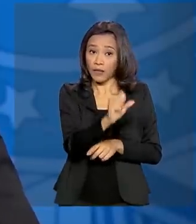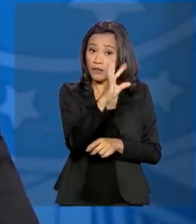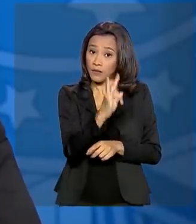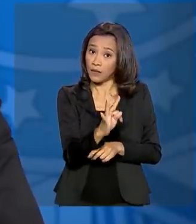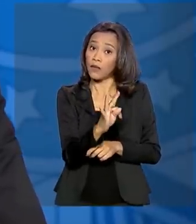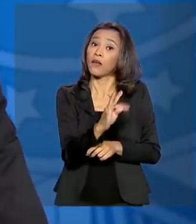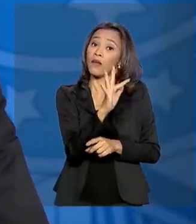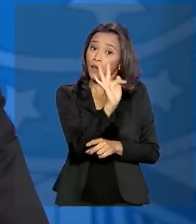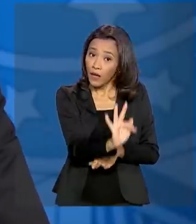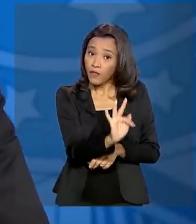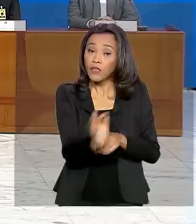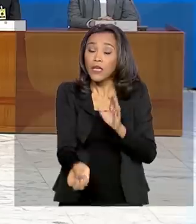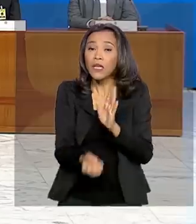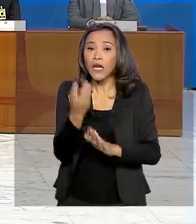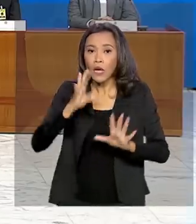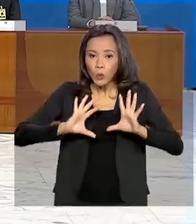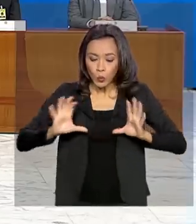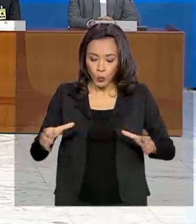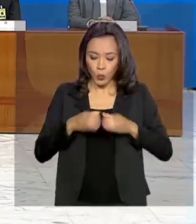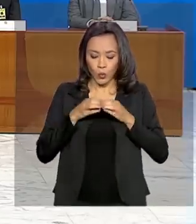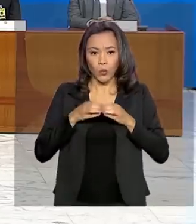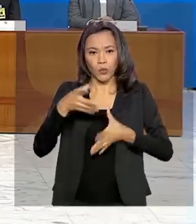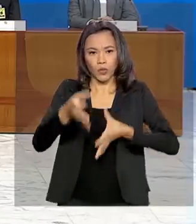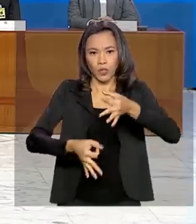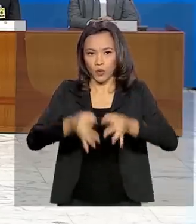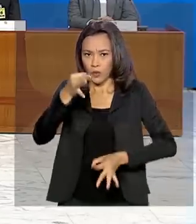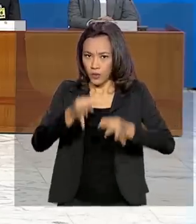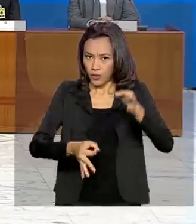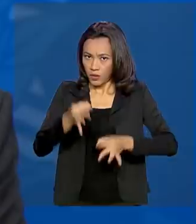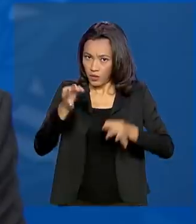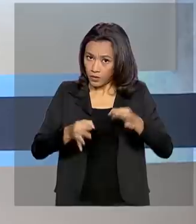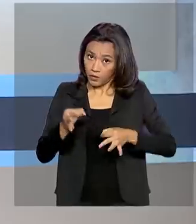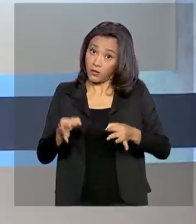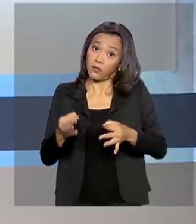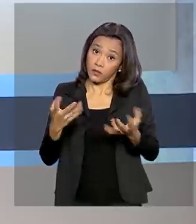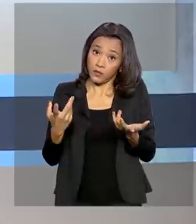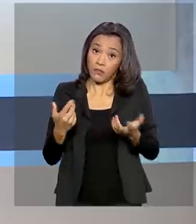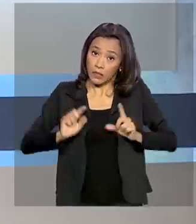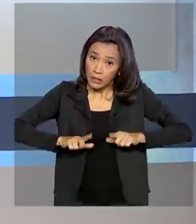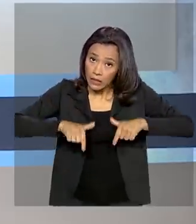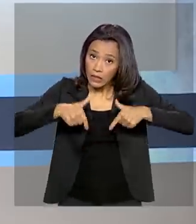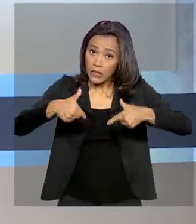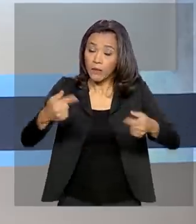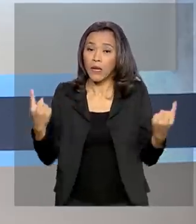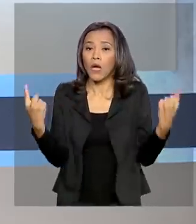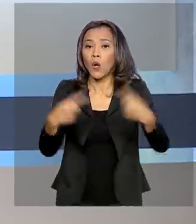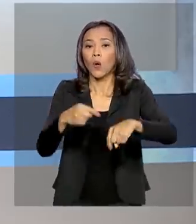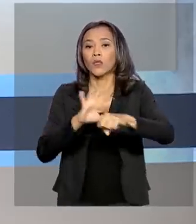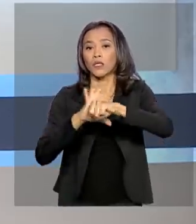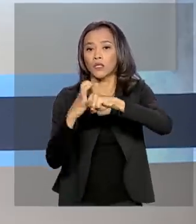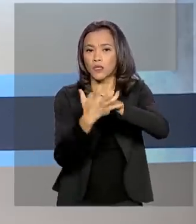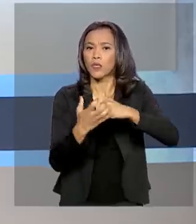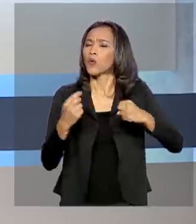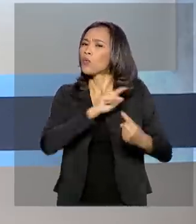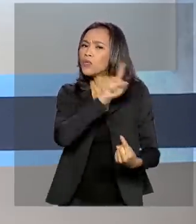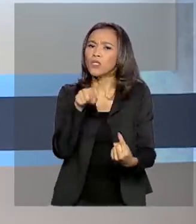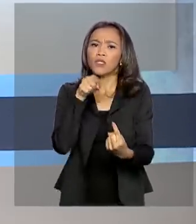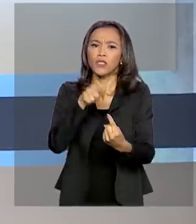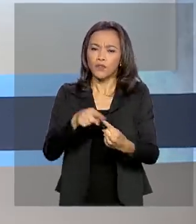Nacional de Justiça e Controle para enfrentar o novo coronavírus. A intenção é unir esforços para